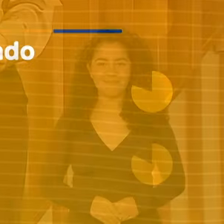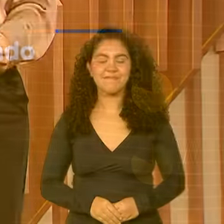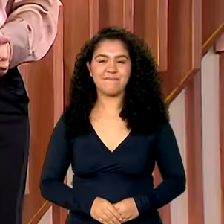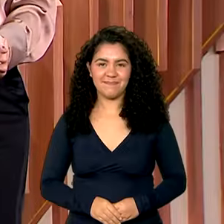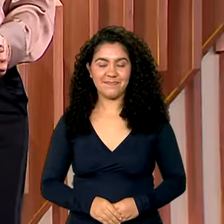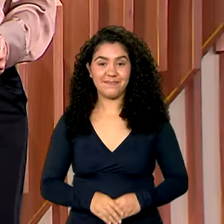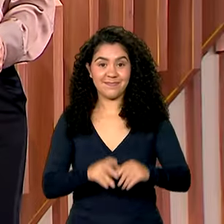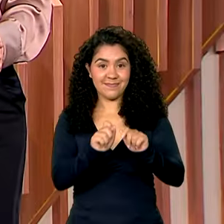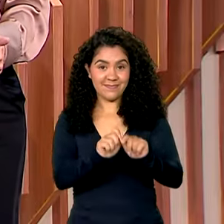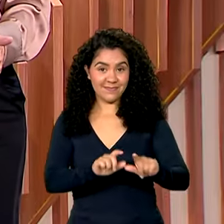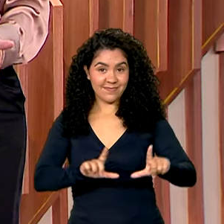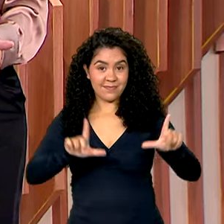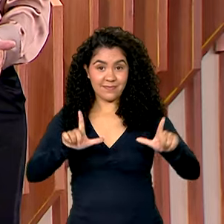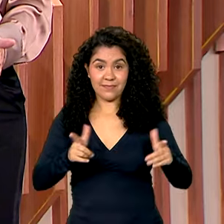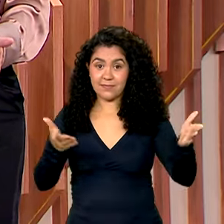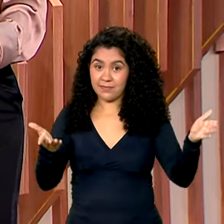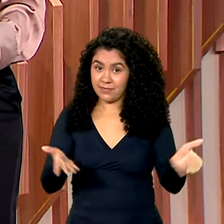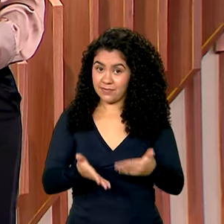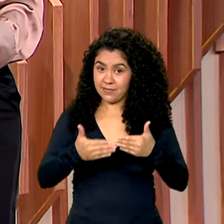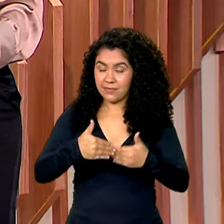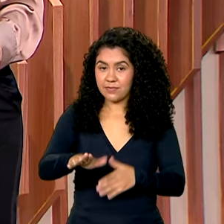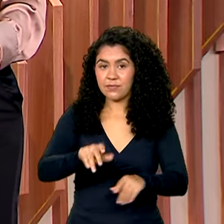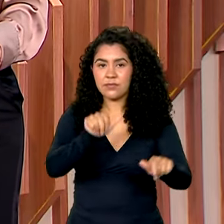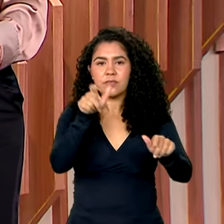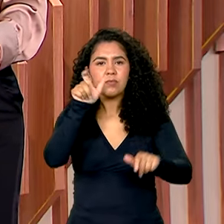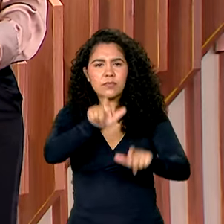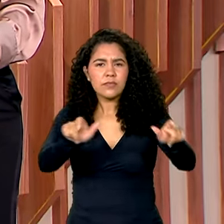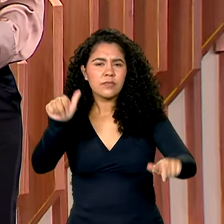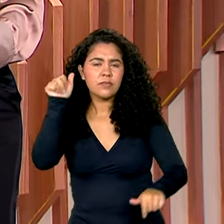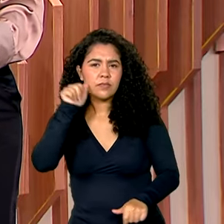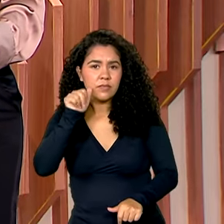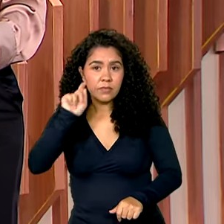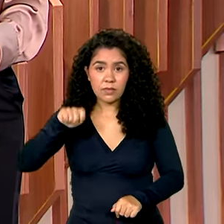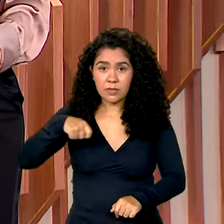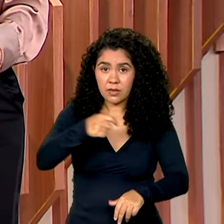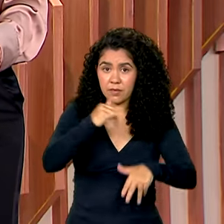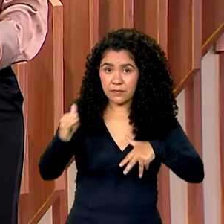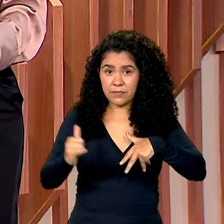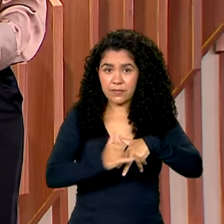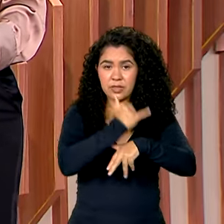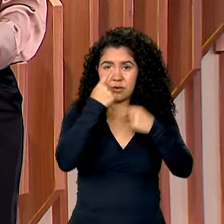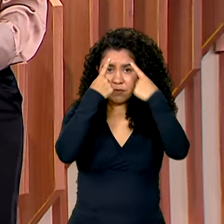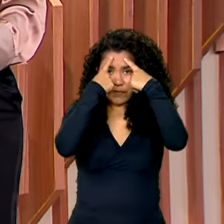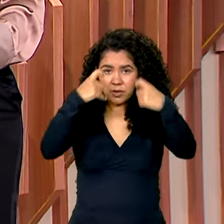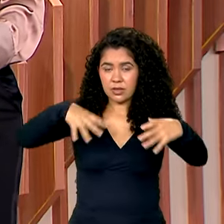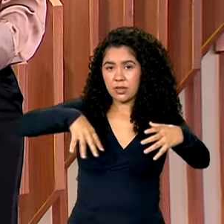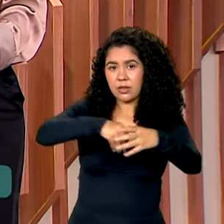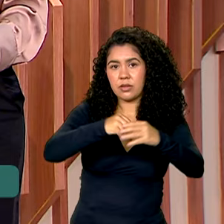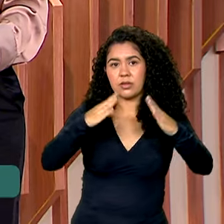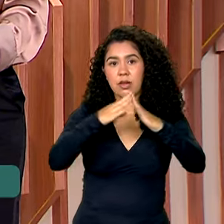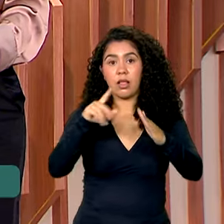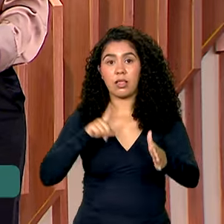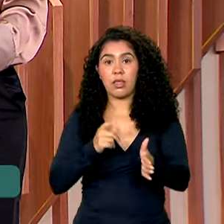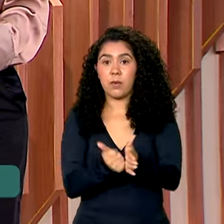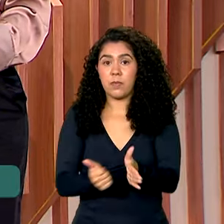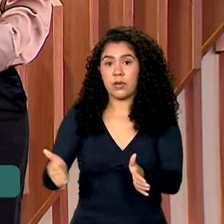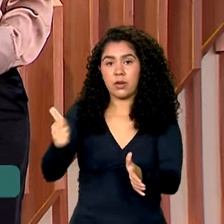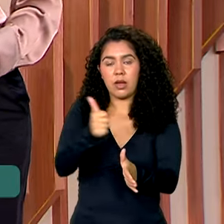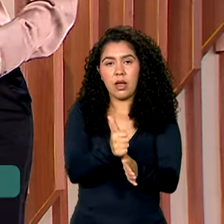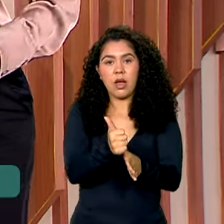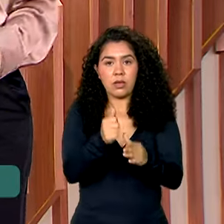De volta! E a partir de agora, mulheres vítimas de violência doméstica têm prioridade no atendimento social,